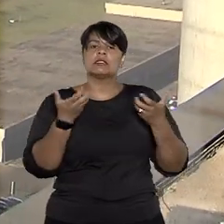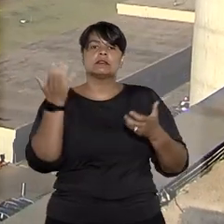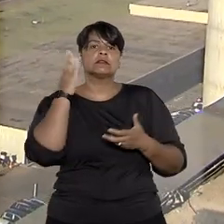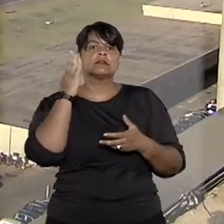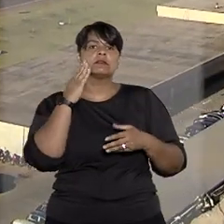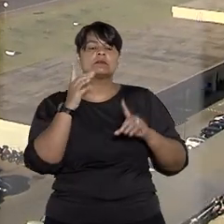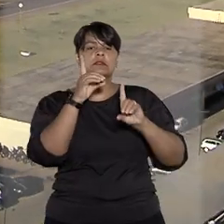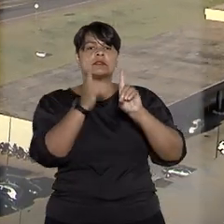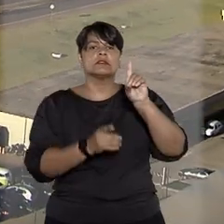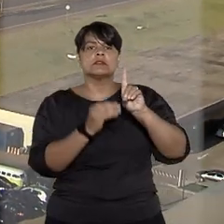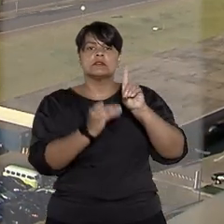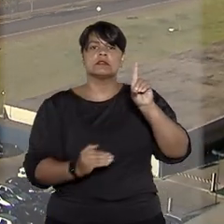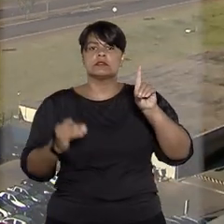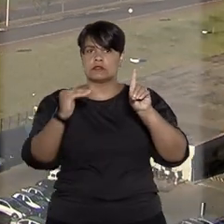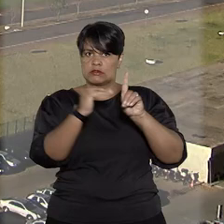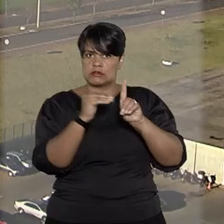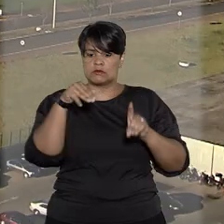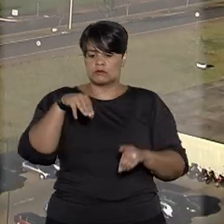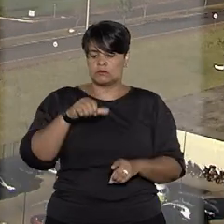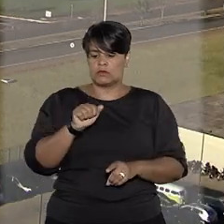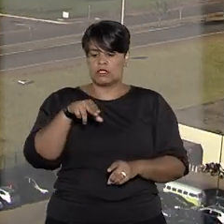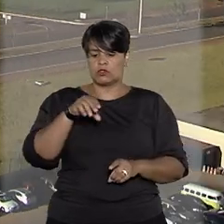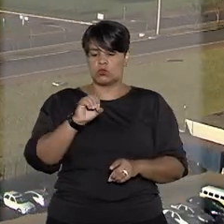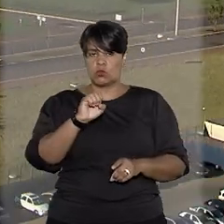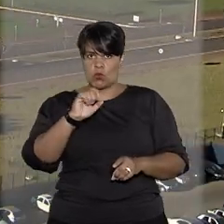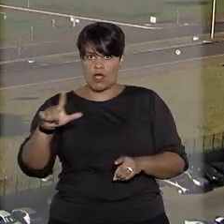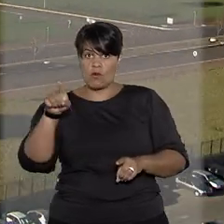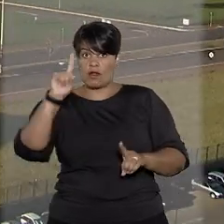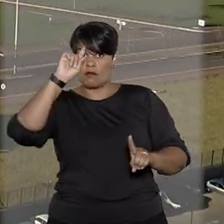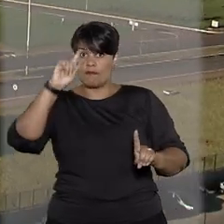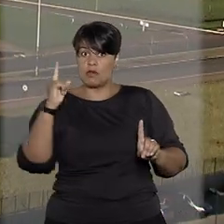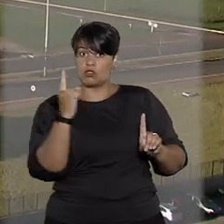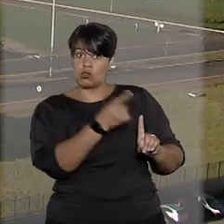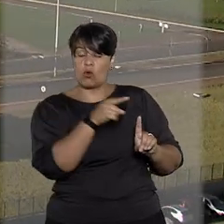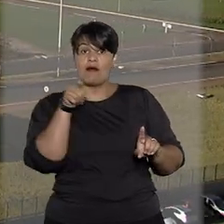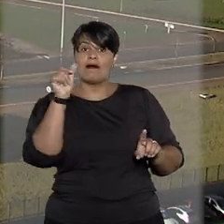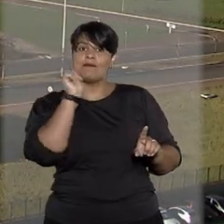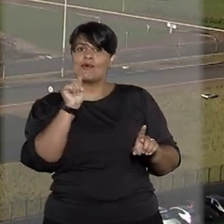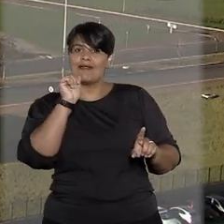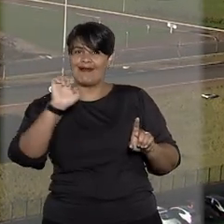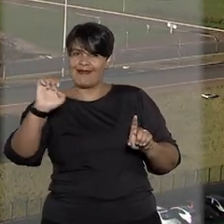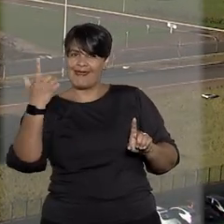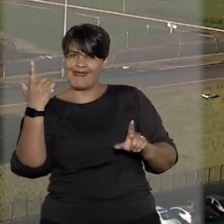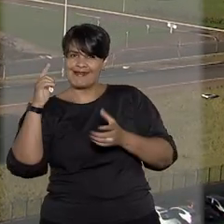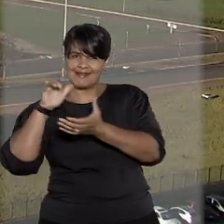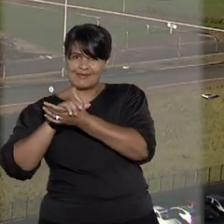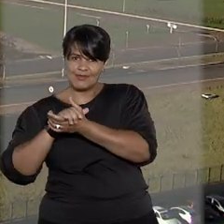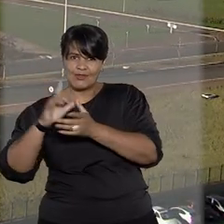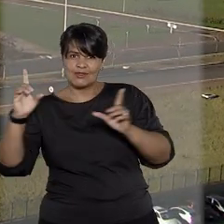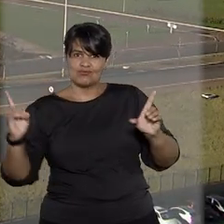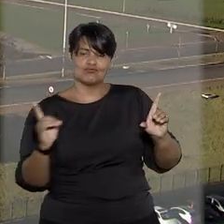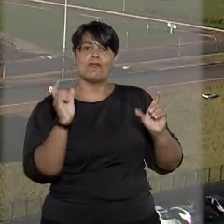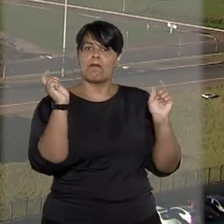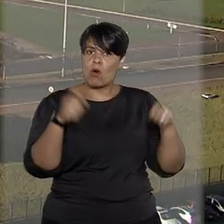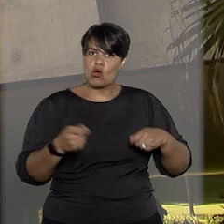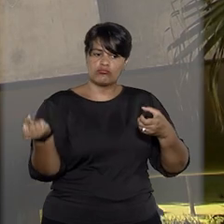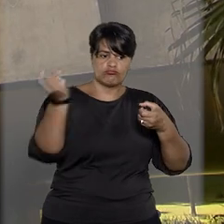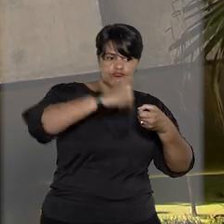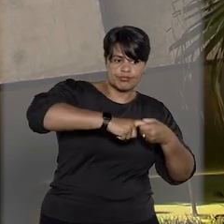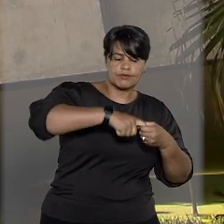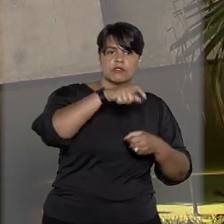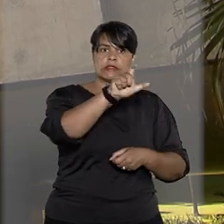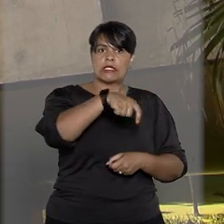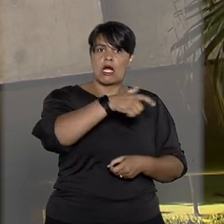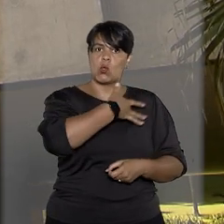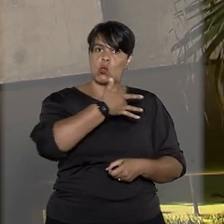do desembargador convocado, Manuel Errarte, que determinou a reintegração da ex-esposa de um servidor ao plano de saúde